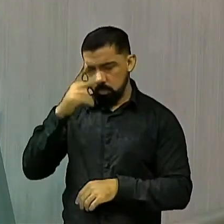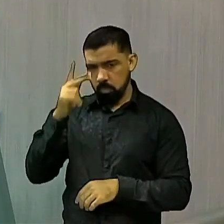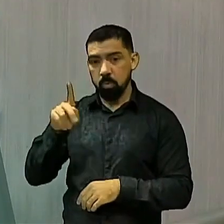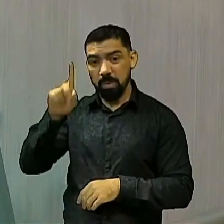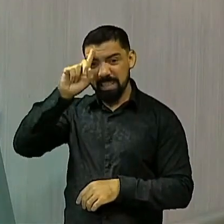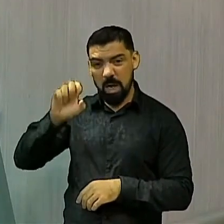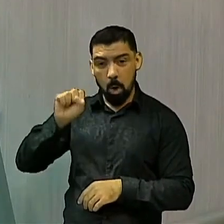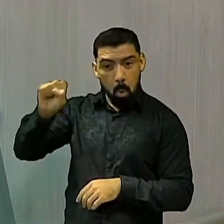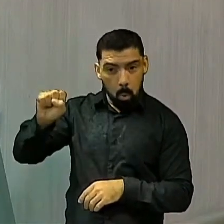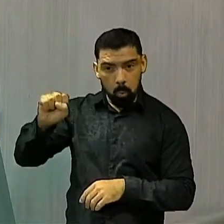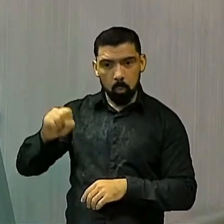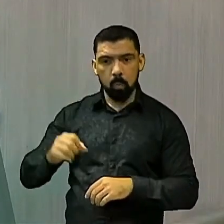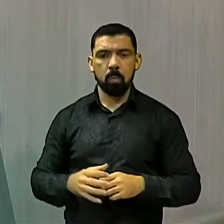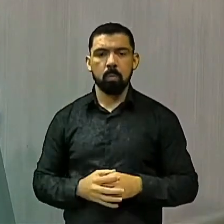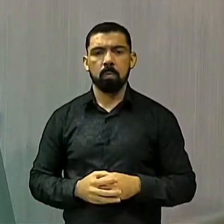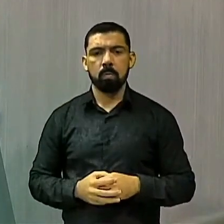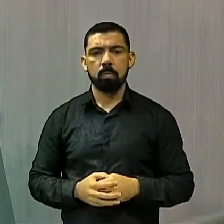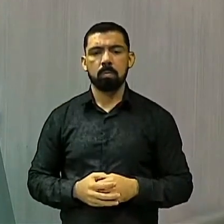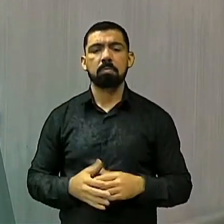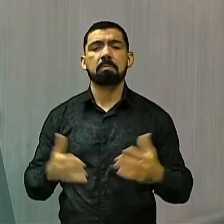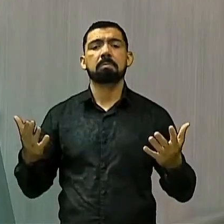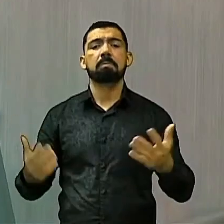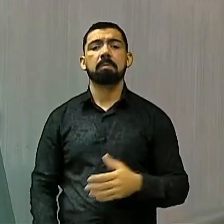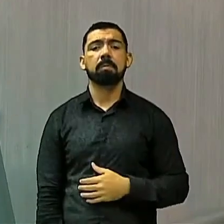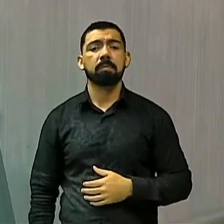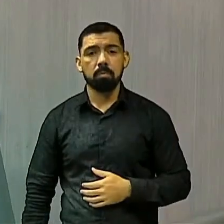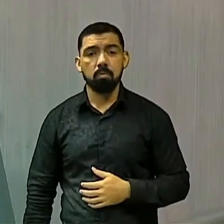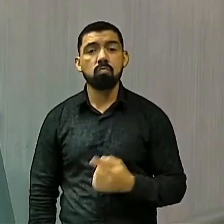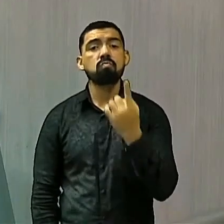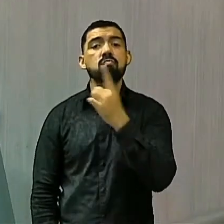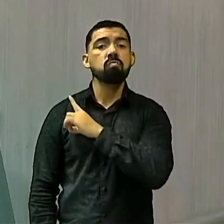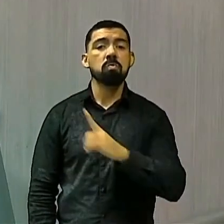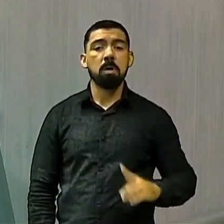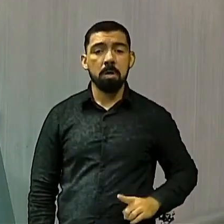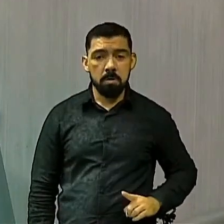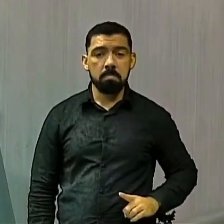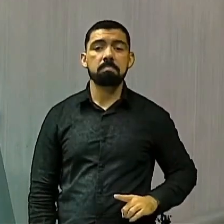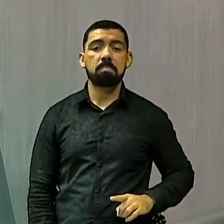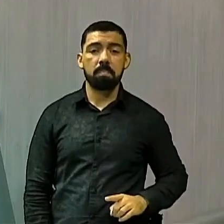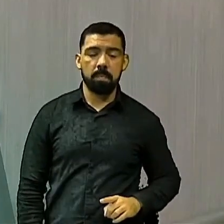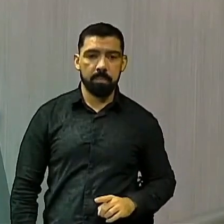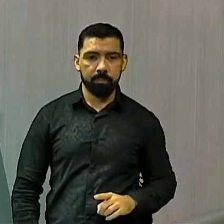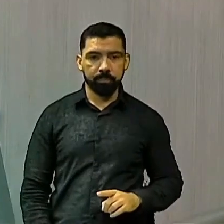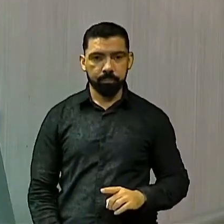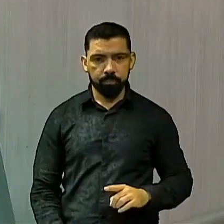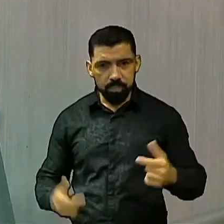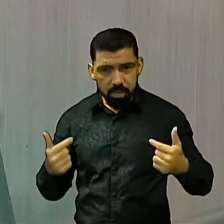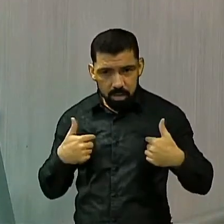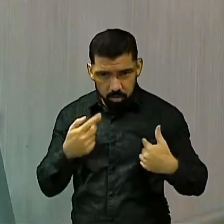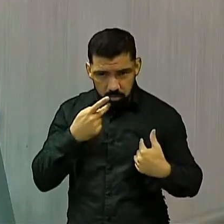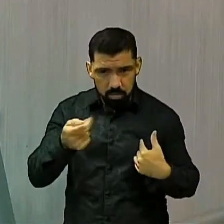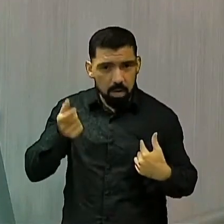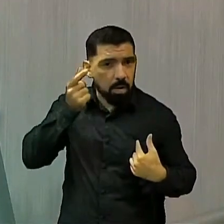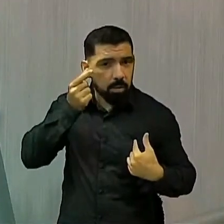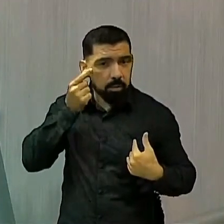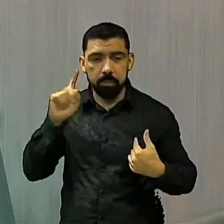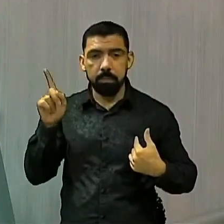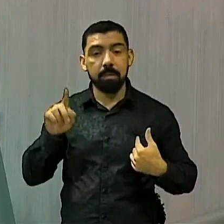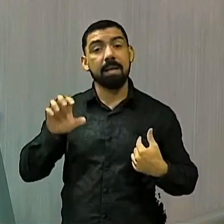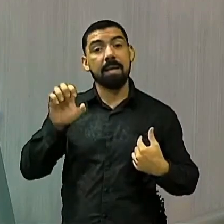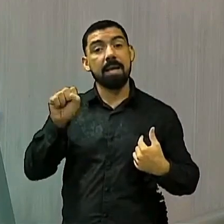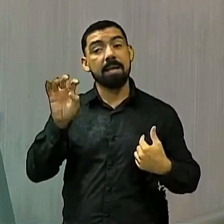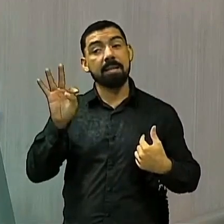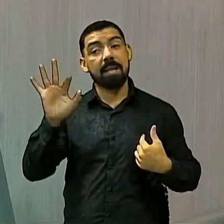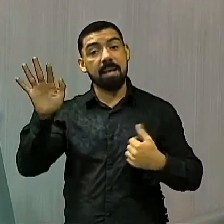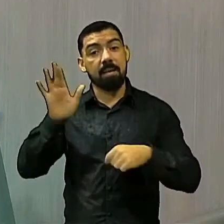dia 8, foi o deputado um dos, e isso quem diz não é deputado de Assis, é o Supremo que está